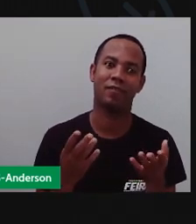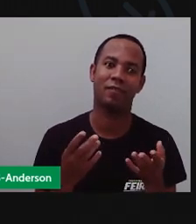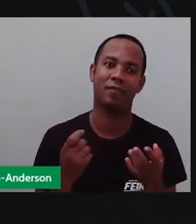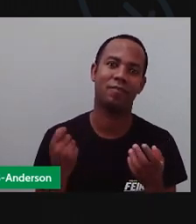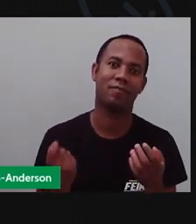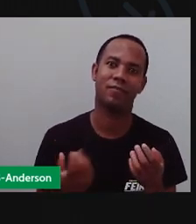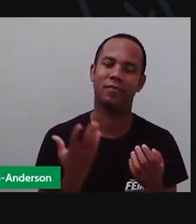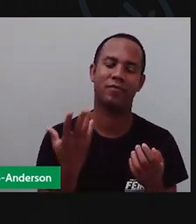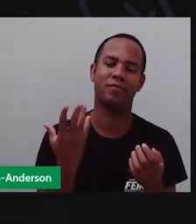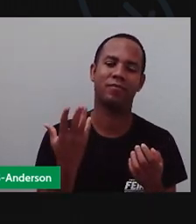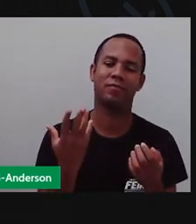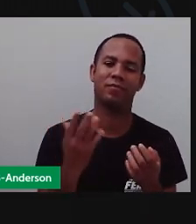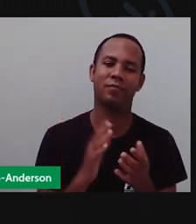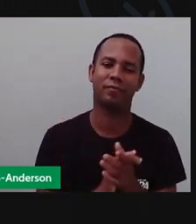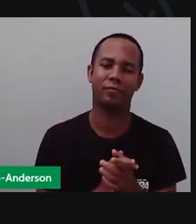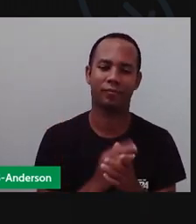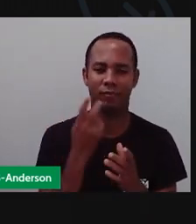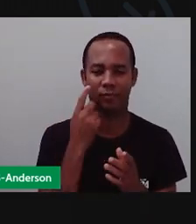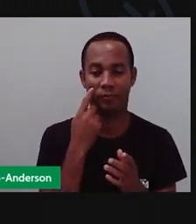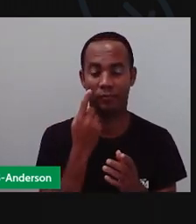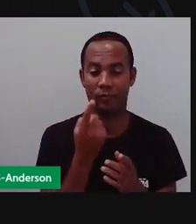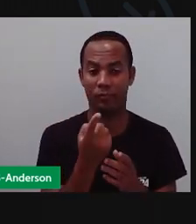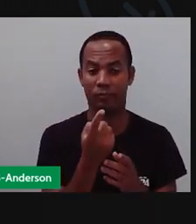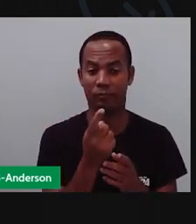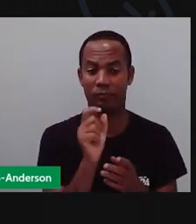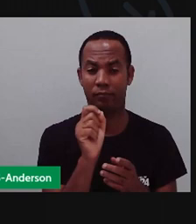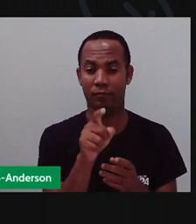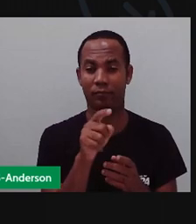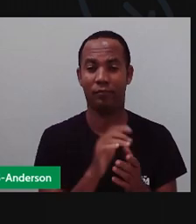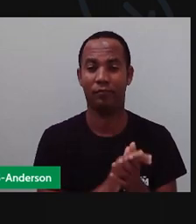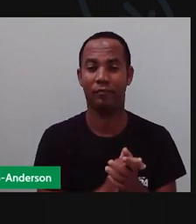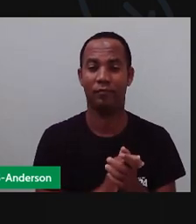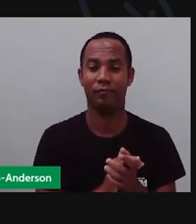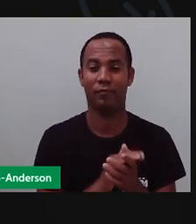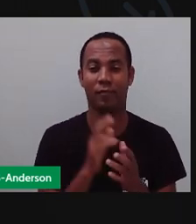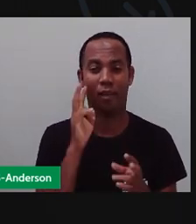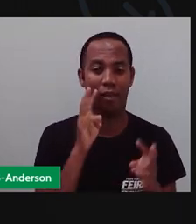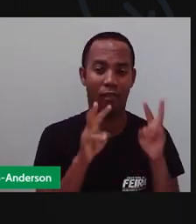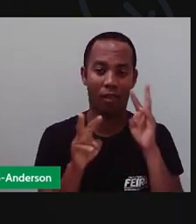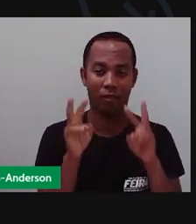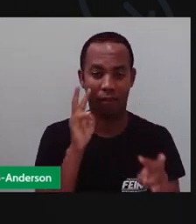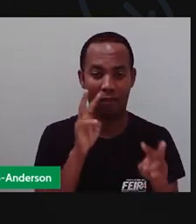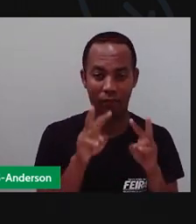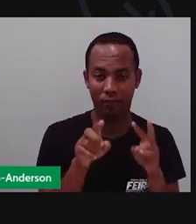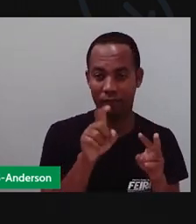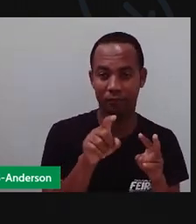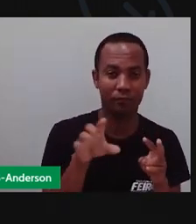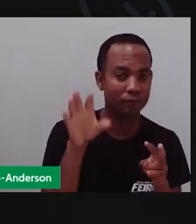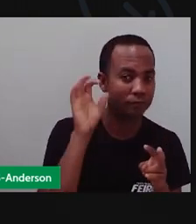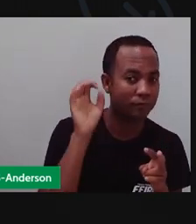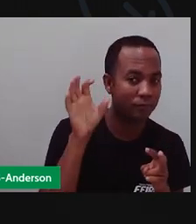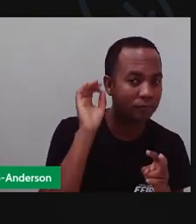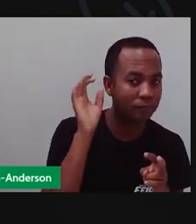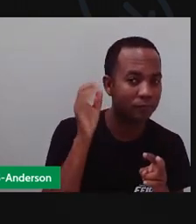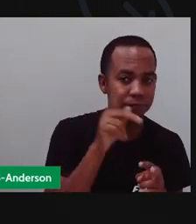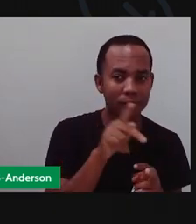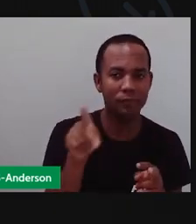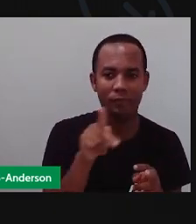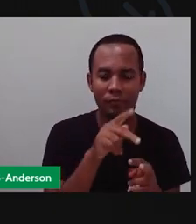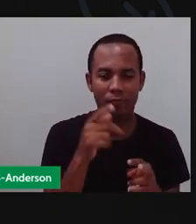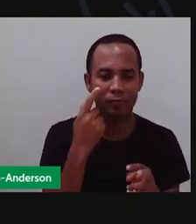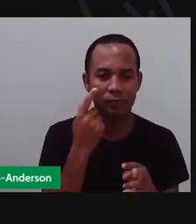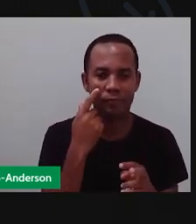tem como eu colocar o meu rosto, viu, gente? Pra vocês verem, mas Anderson vai ficar aí me representando e vocês vão ouvindo a minha voz.